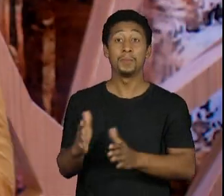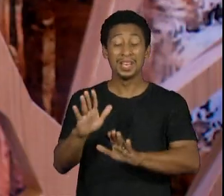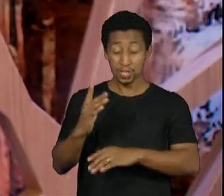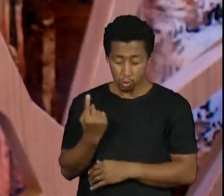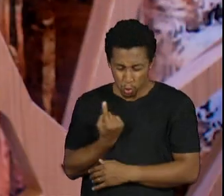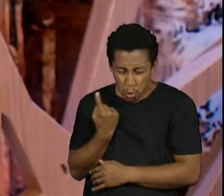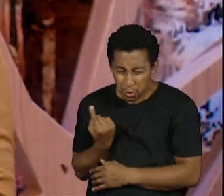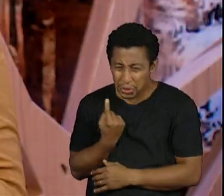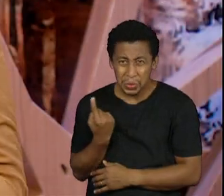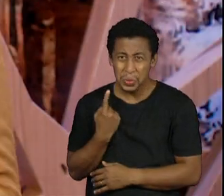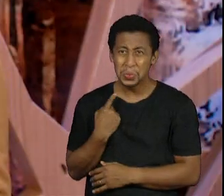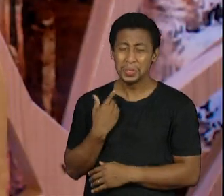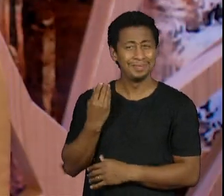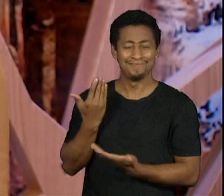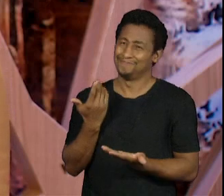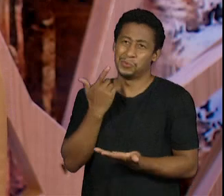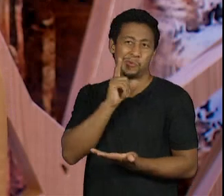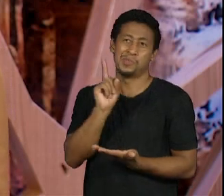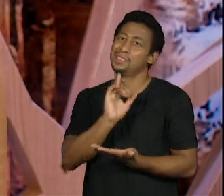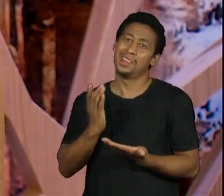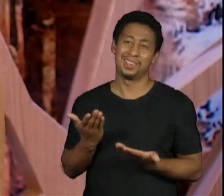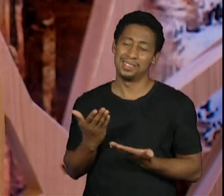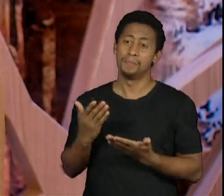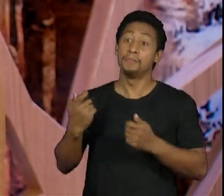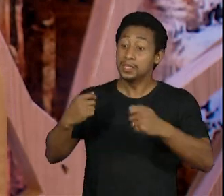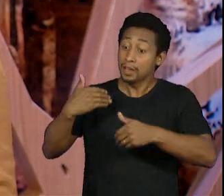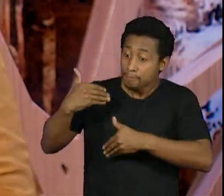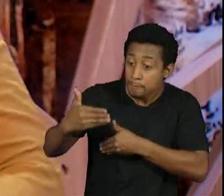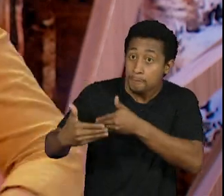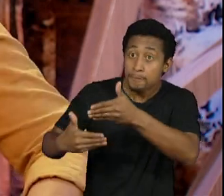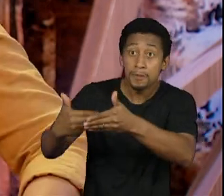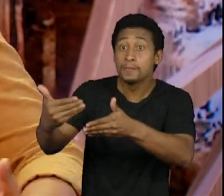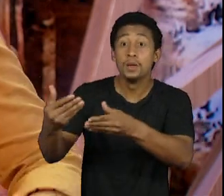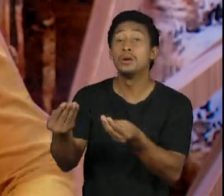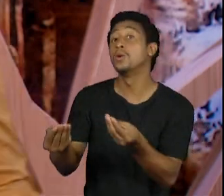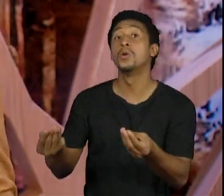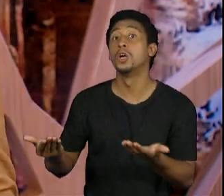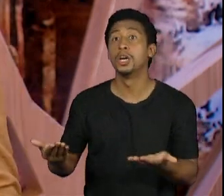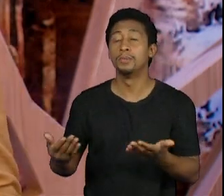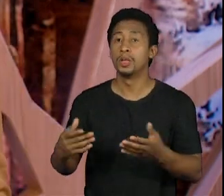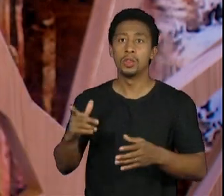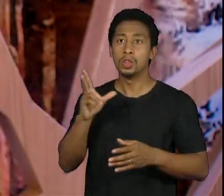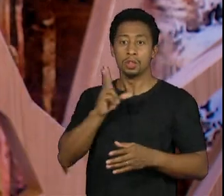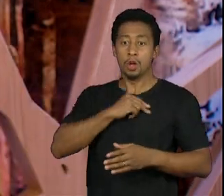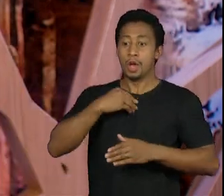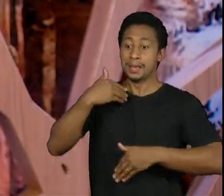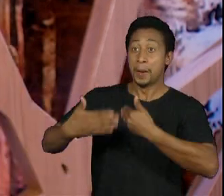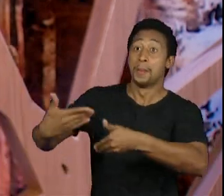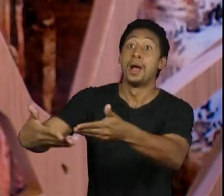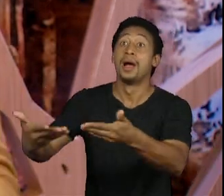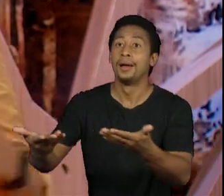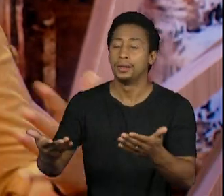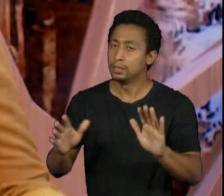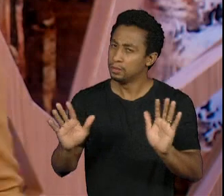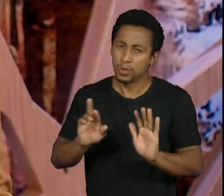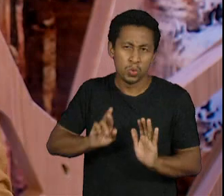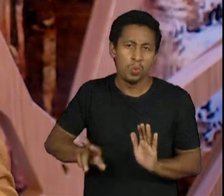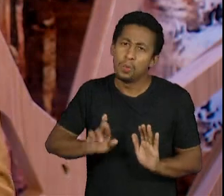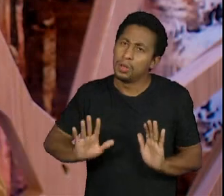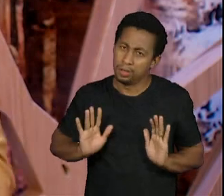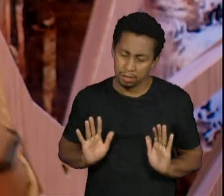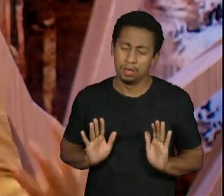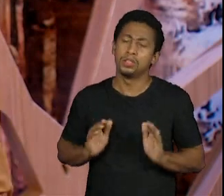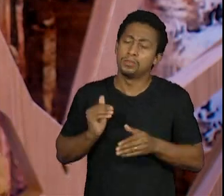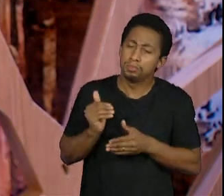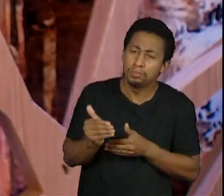consegue e quando eu falo avançar é claro que não é um avanço a gente não é dono de nada a gente não é dono do capital a gente não é